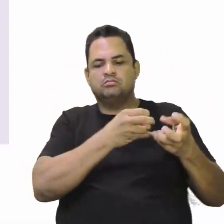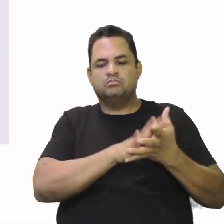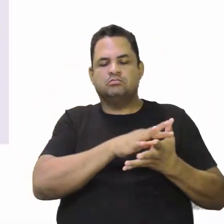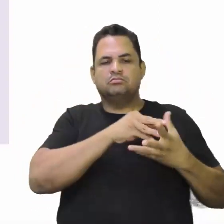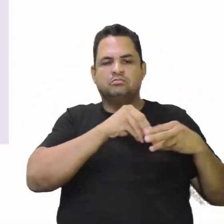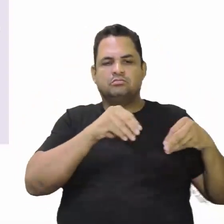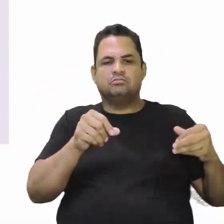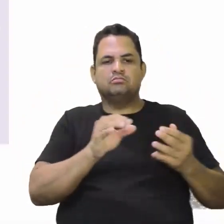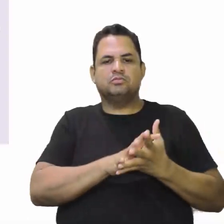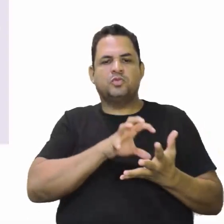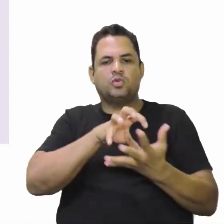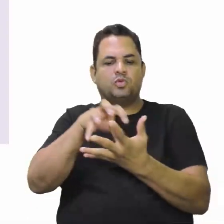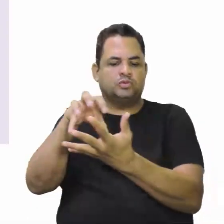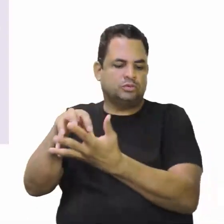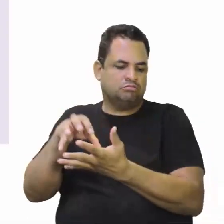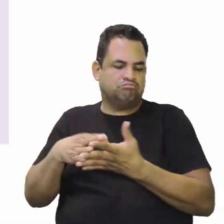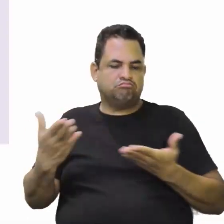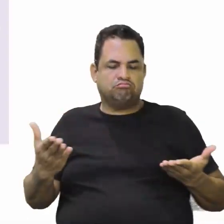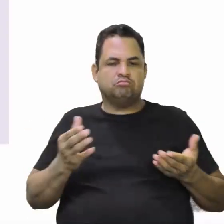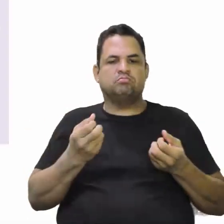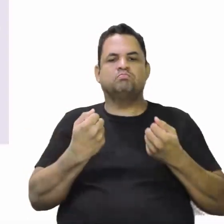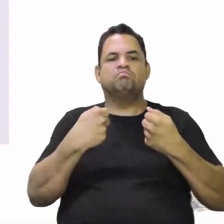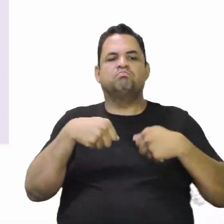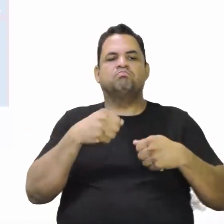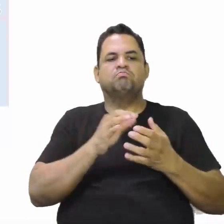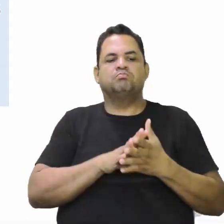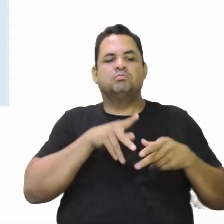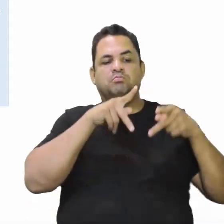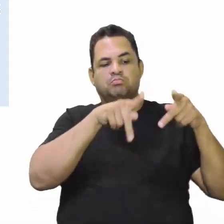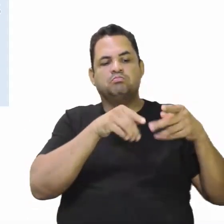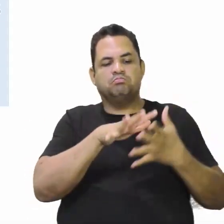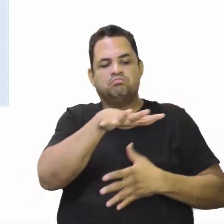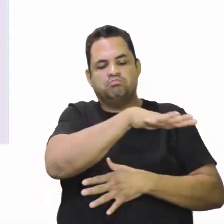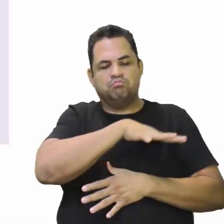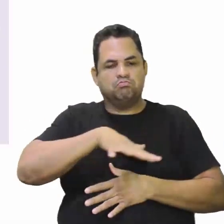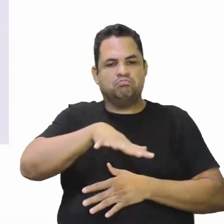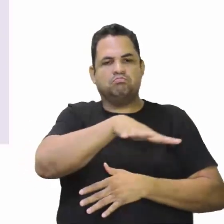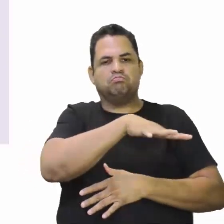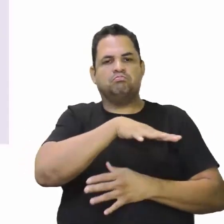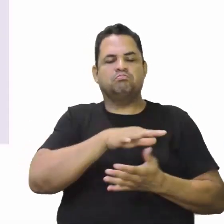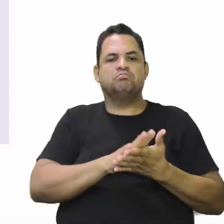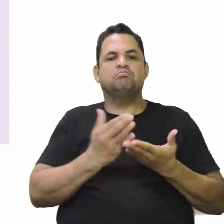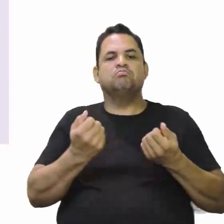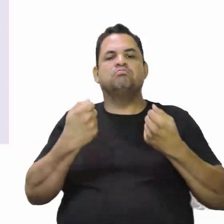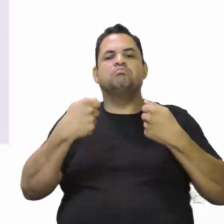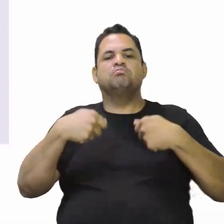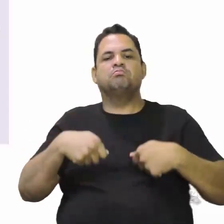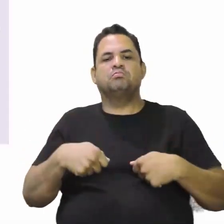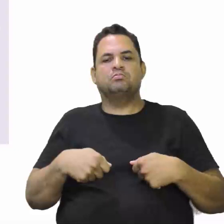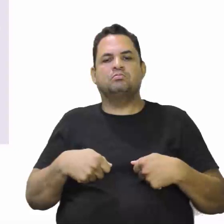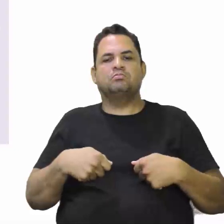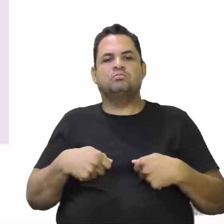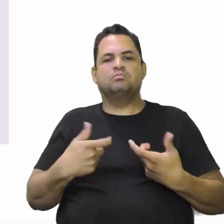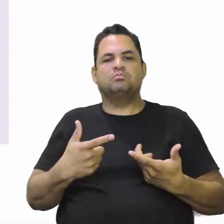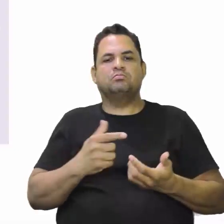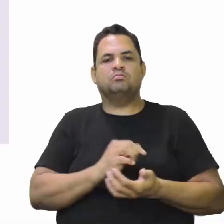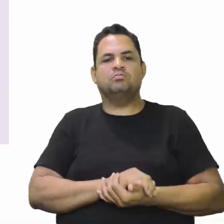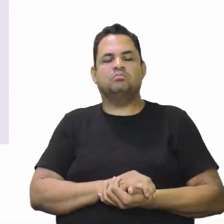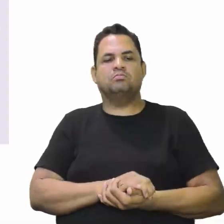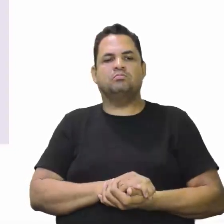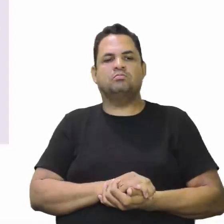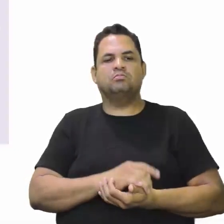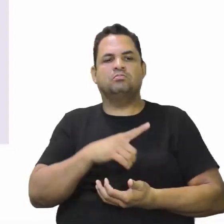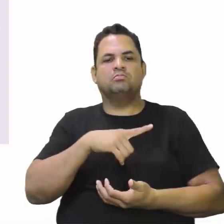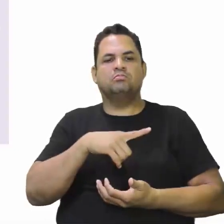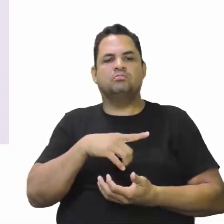Ele poderia conquistar a terra. Ele poderia povoar aquela terra. E ele poderia ter